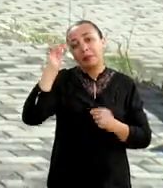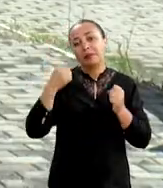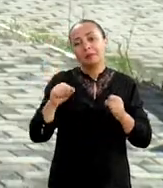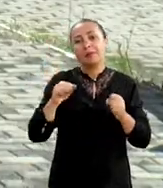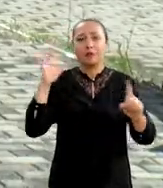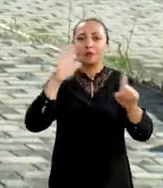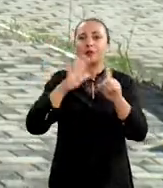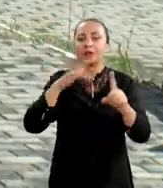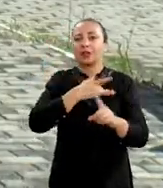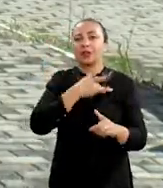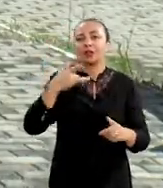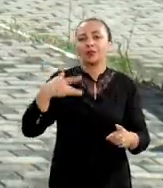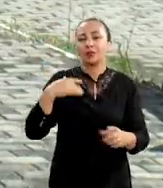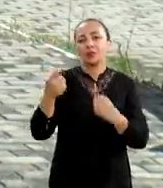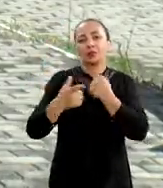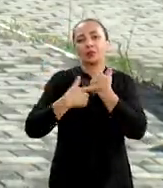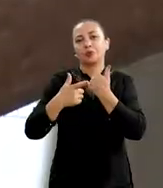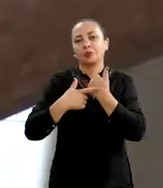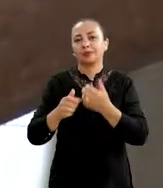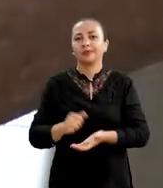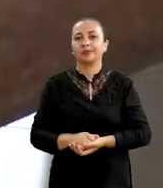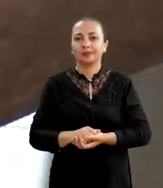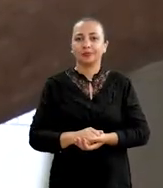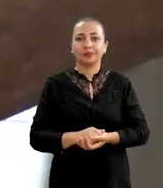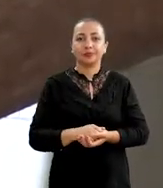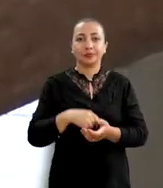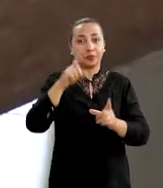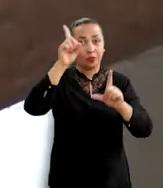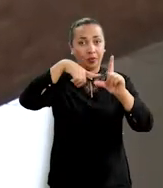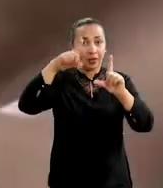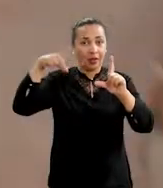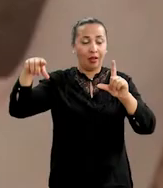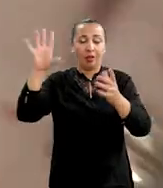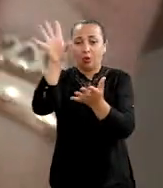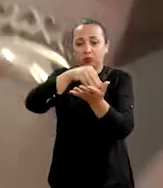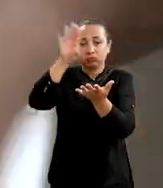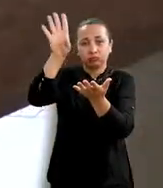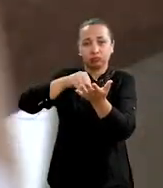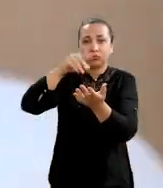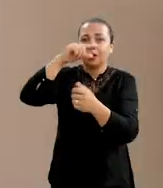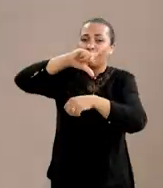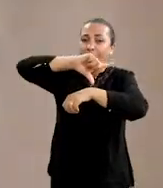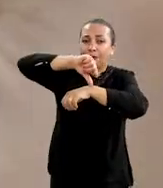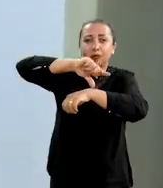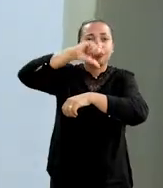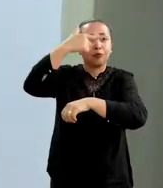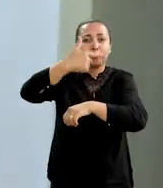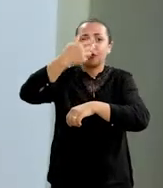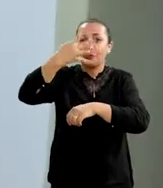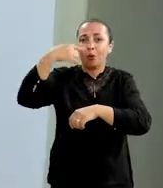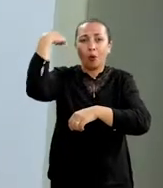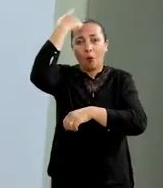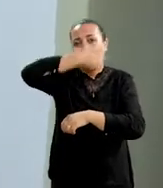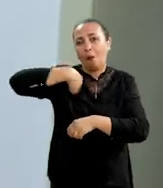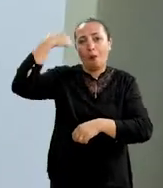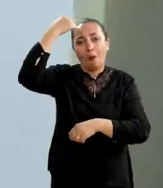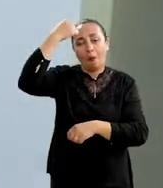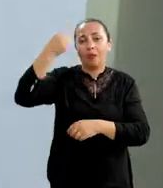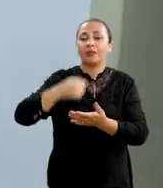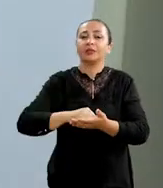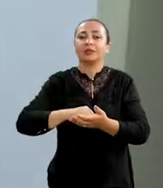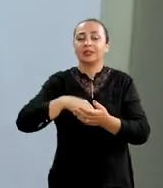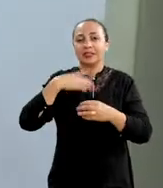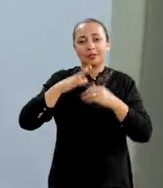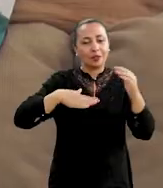interferir de forma positiva na saúde deles. Os dados são coletados 24 horas em todas as situações da